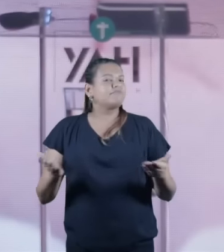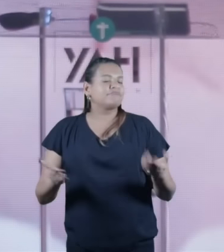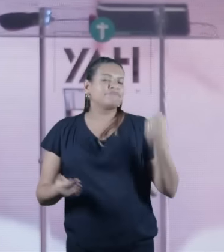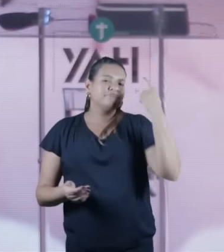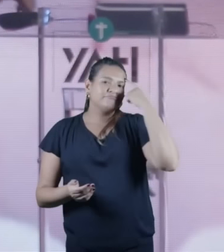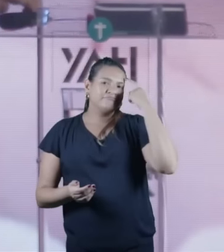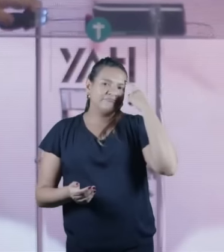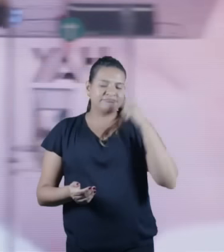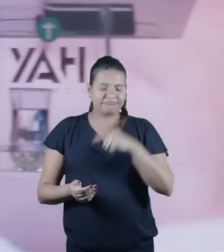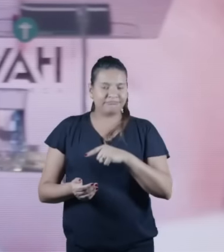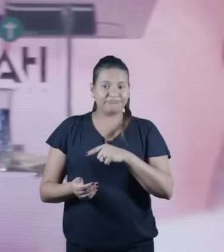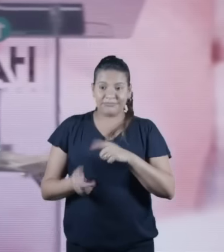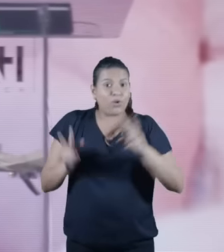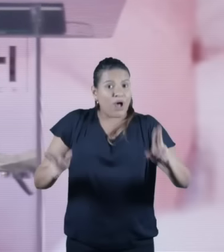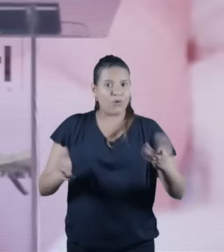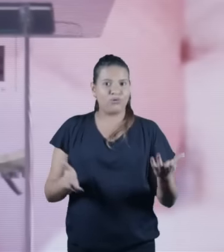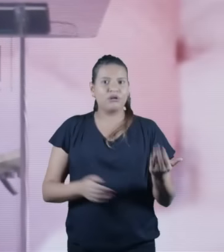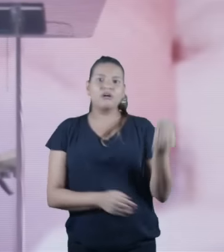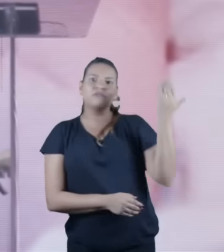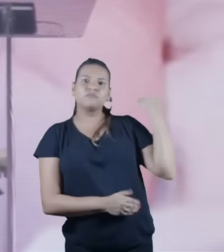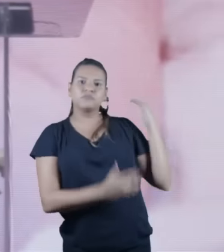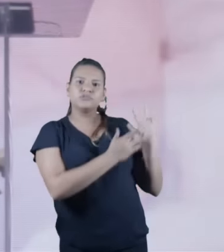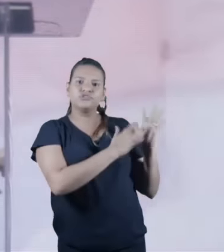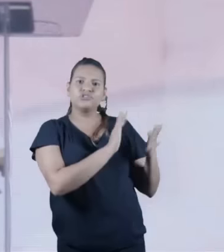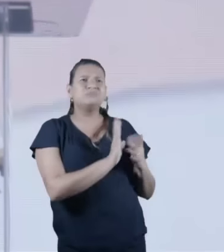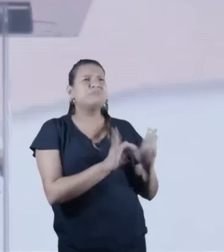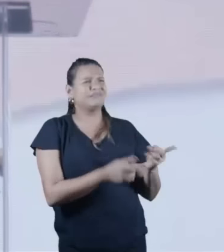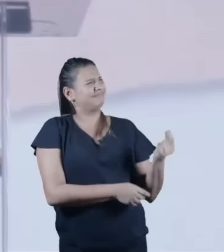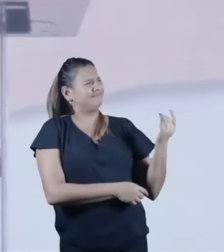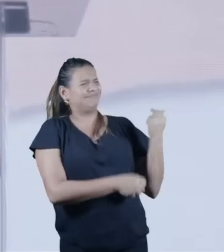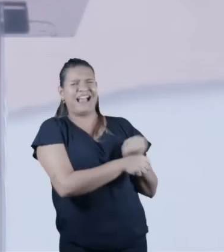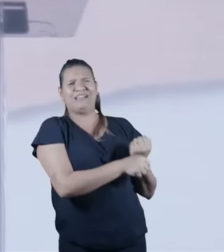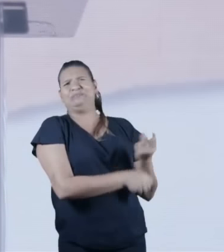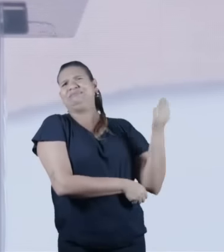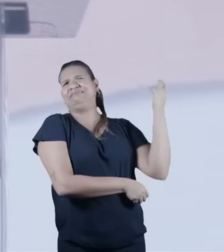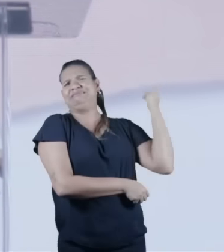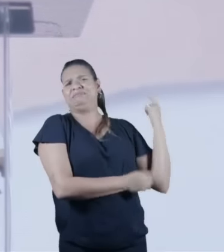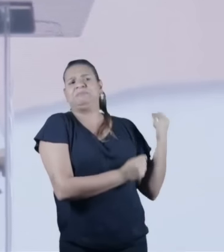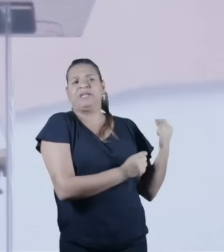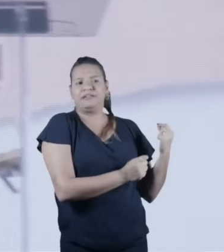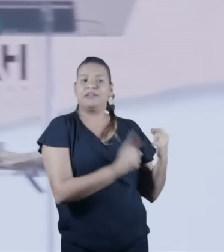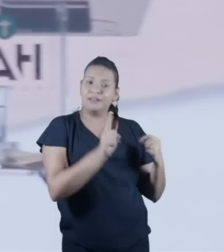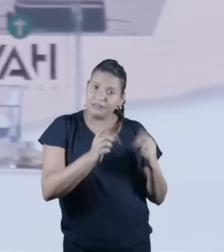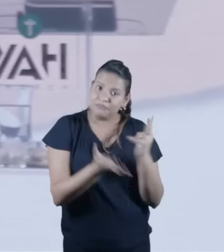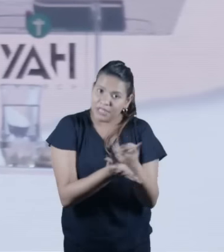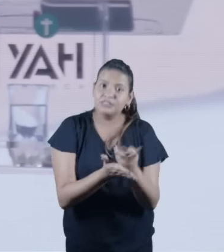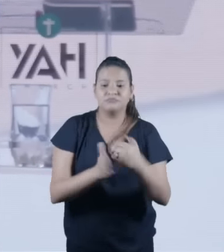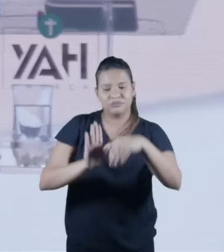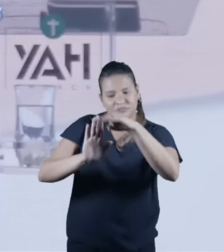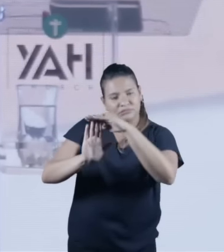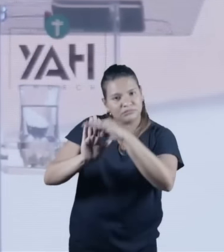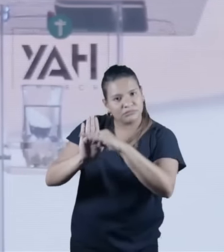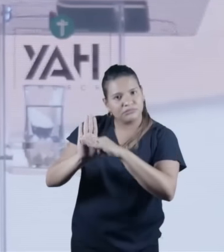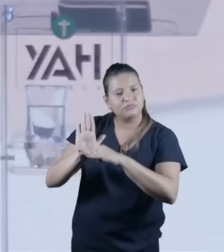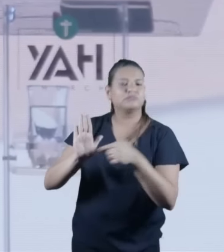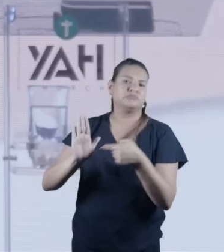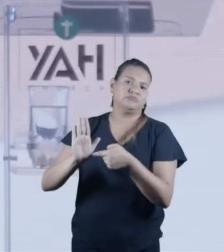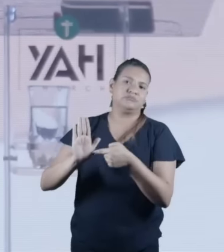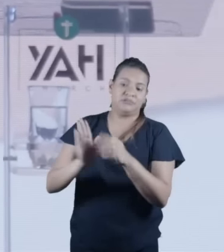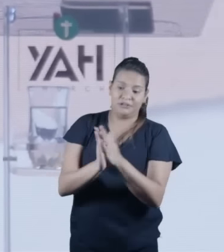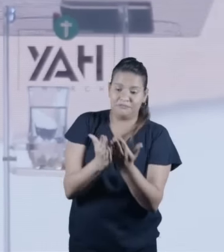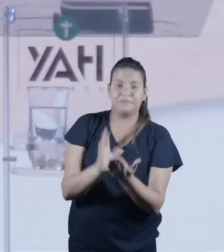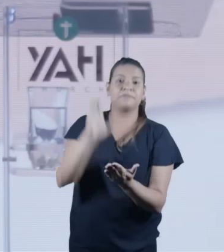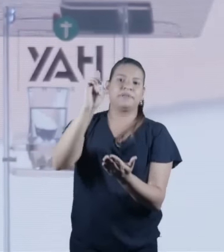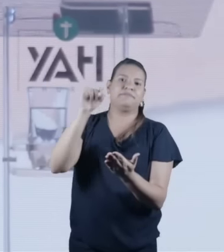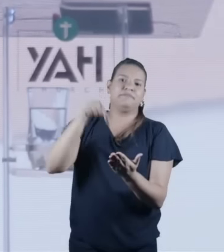Ele foi feito a circuncisão e a gente sabe disso por causa dos evangelhos. Os evangelhos, pessoal, e toda a Bíblia, o Novo